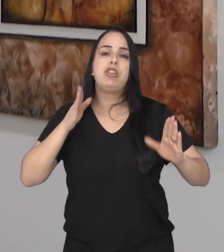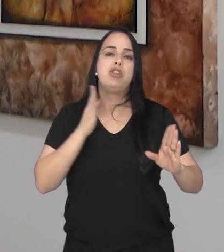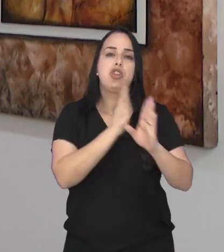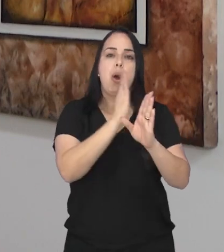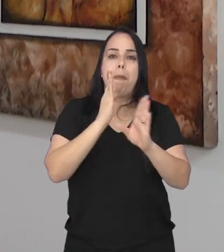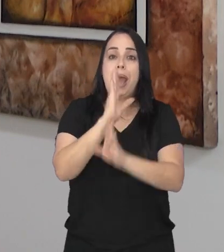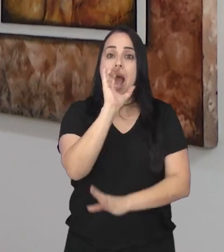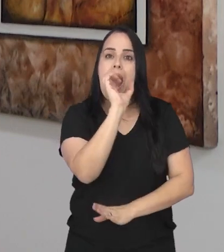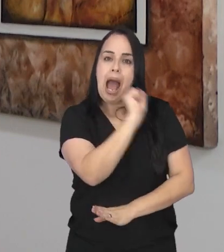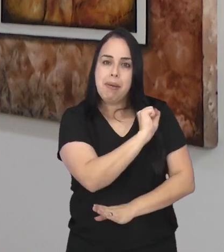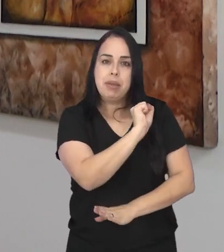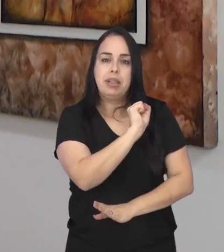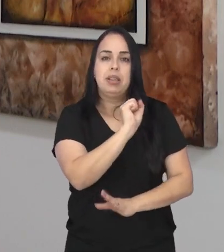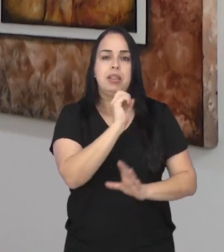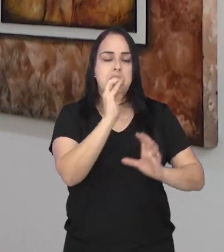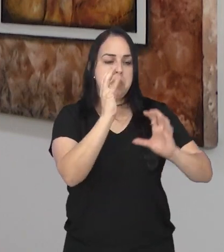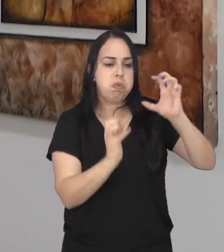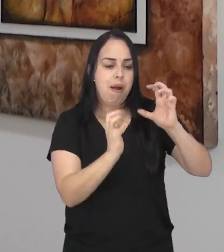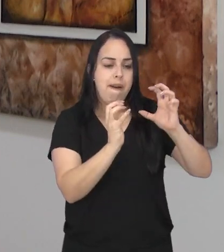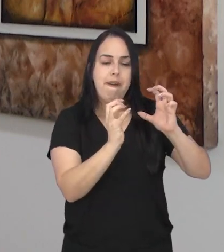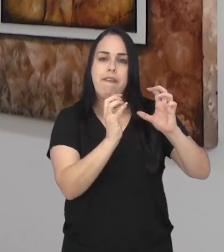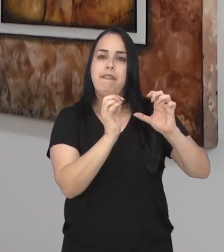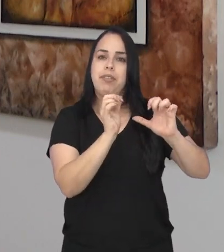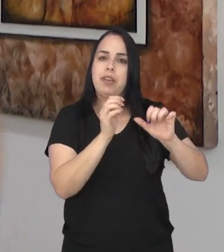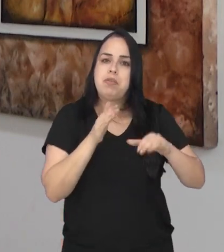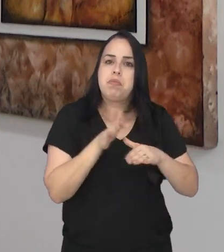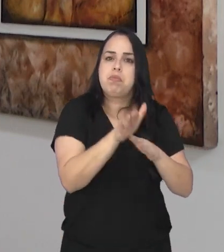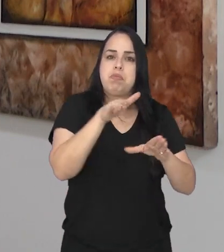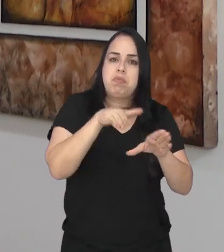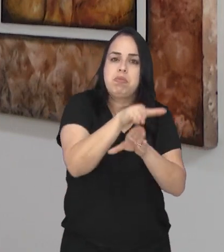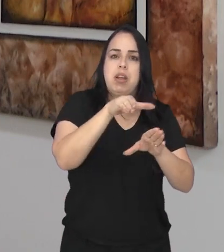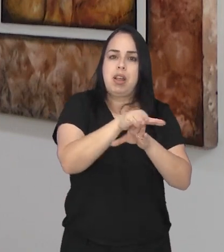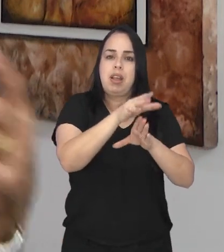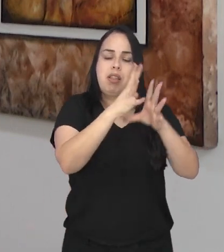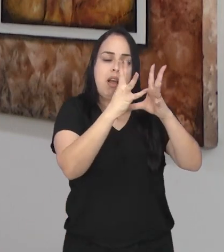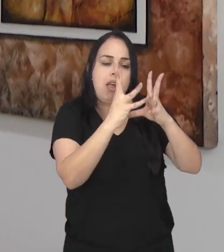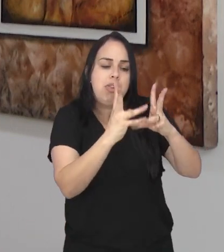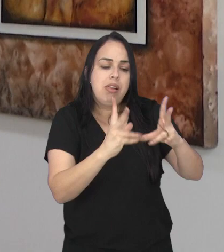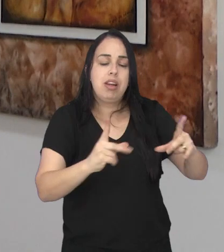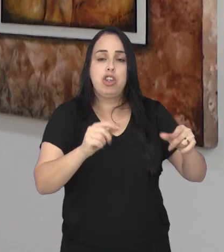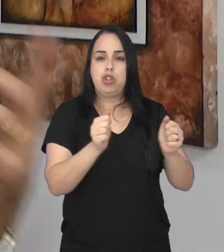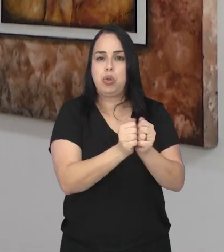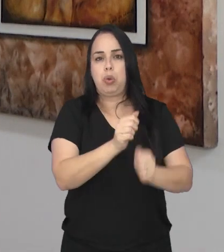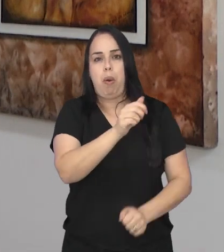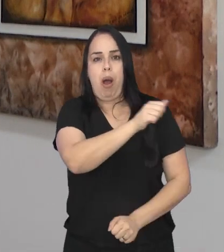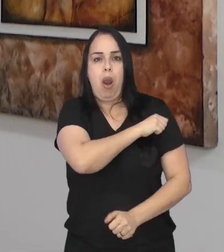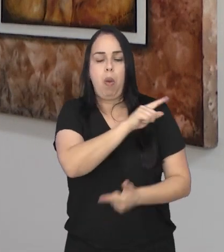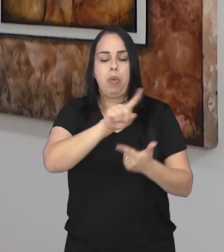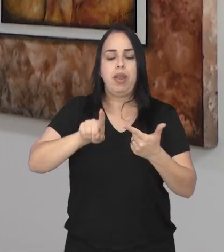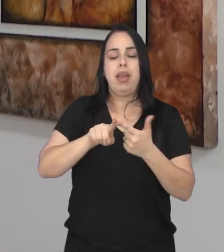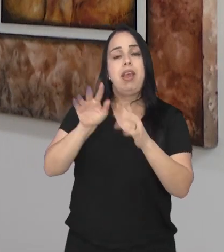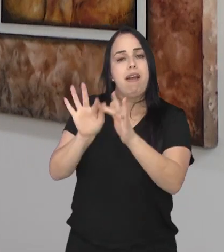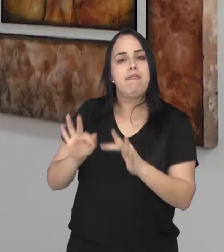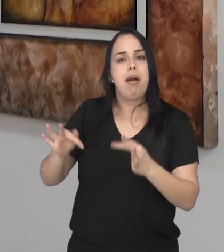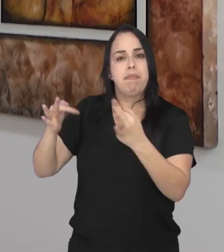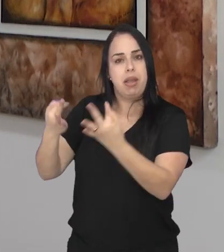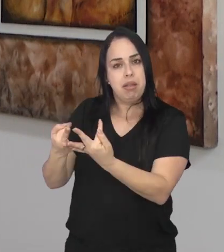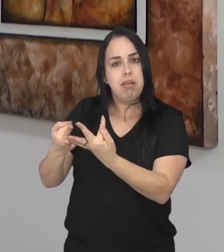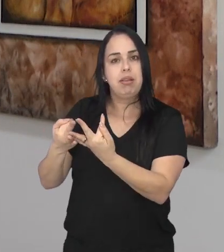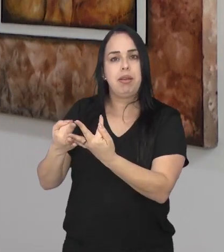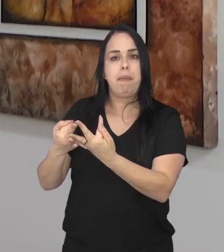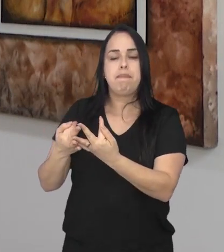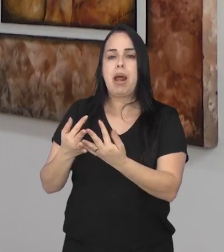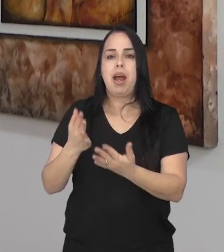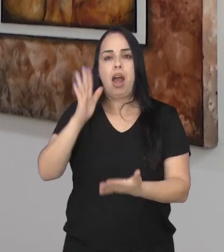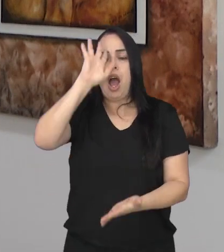esses casos logo no início, para que eles sejam tratados dentro das escolas, com alunos, com os familiares, para que se